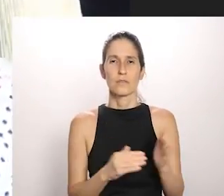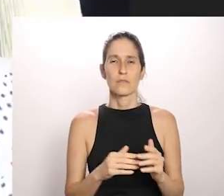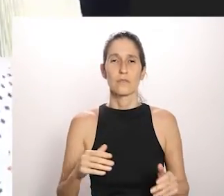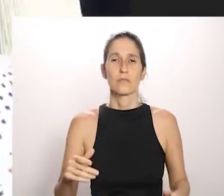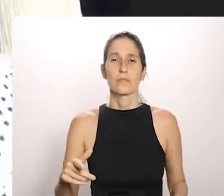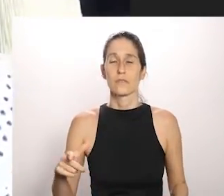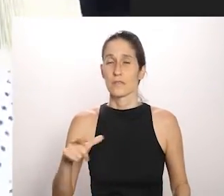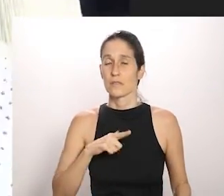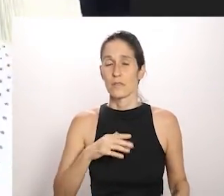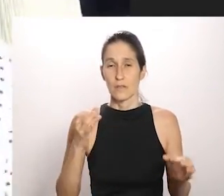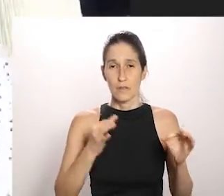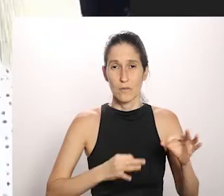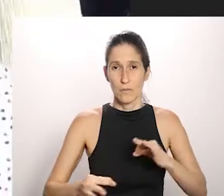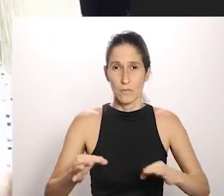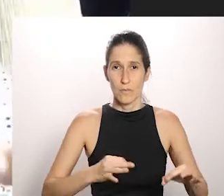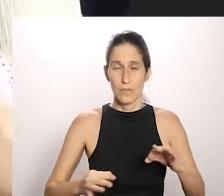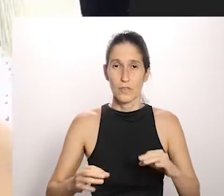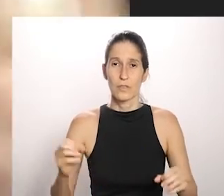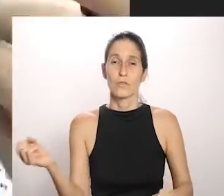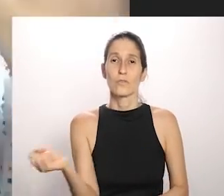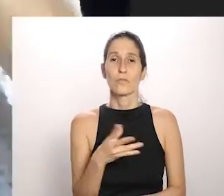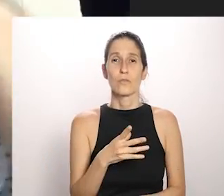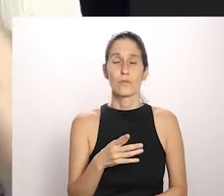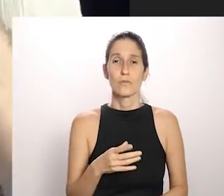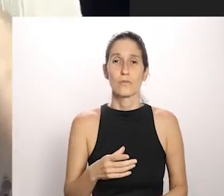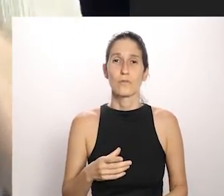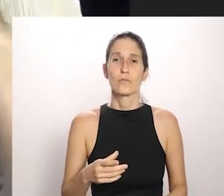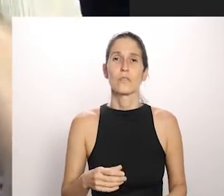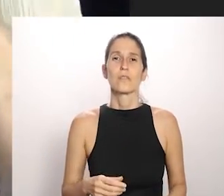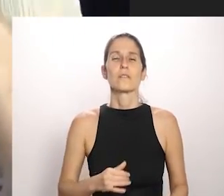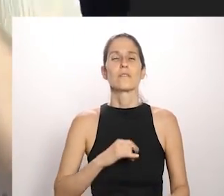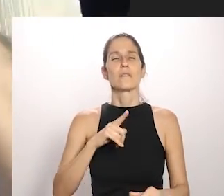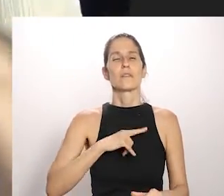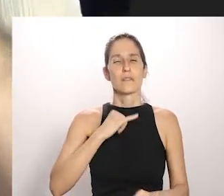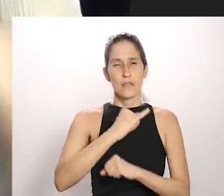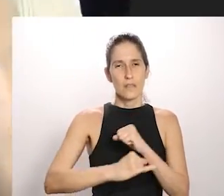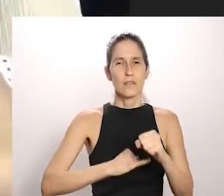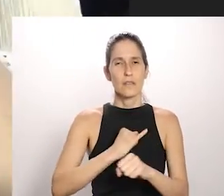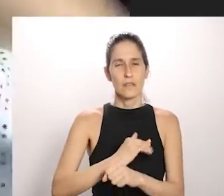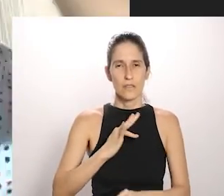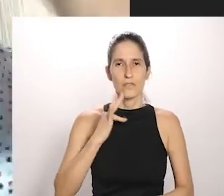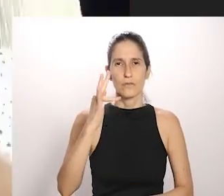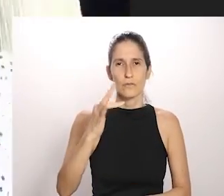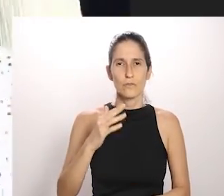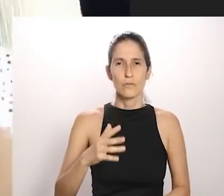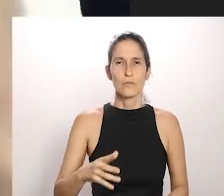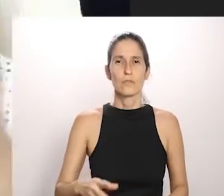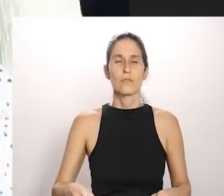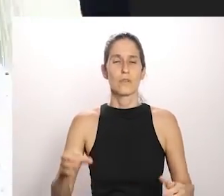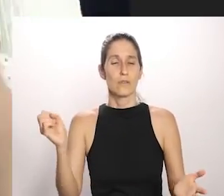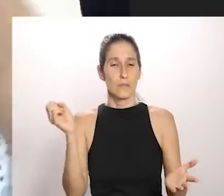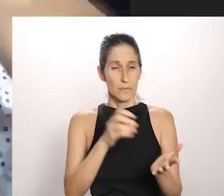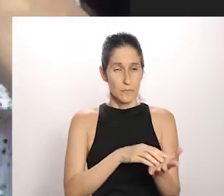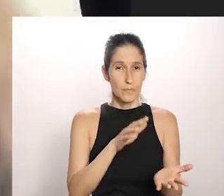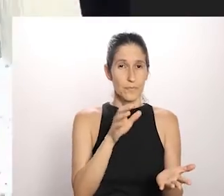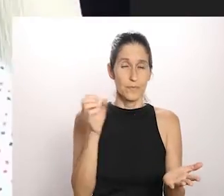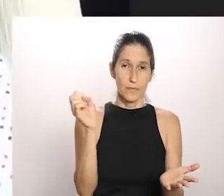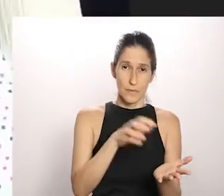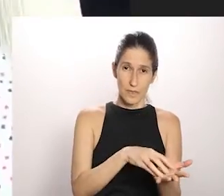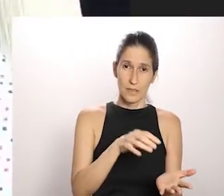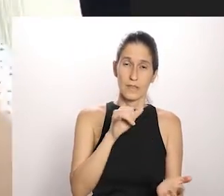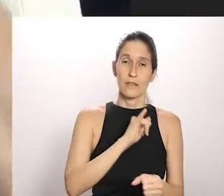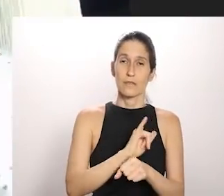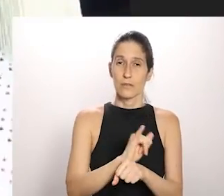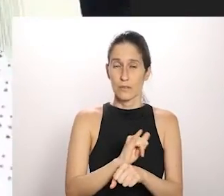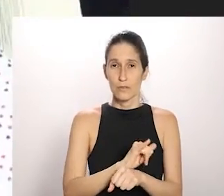estou com um projeto novo, que é a TV Azul, que em breve vai estar na rede pelo YouTube, galera, se inscreve aqui, me segue no Instagram, se